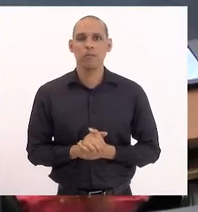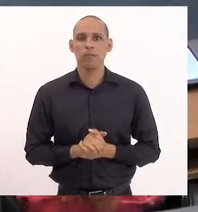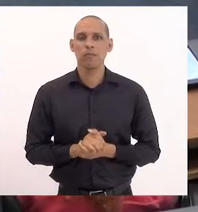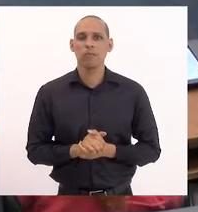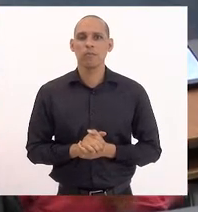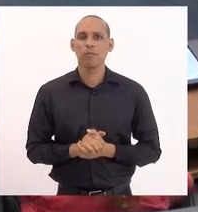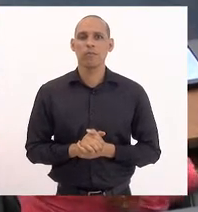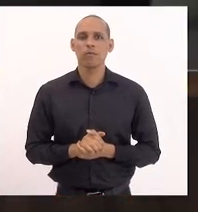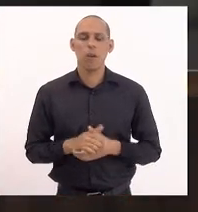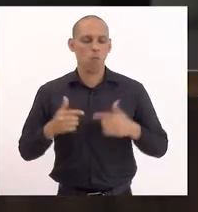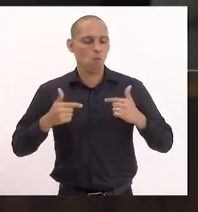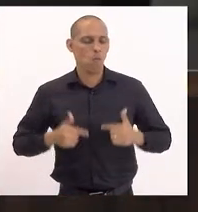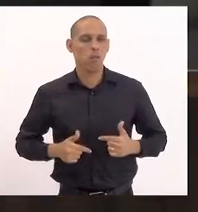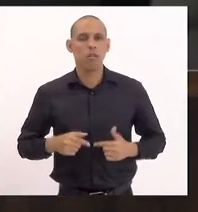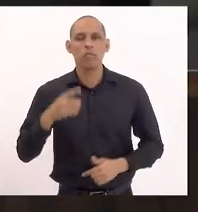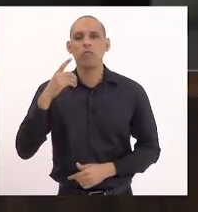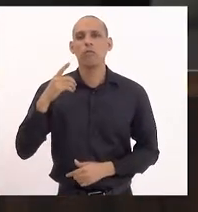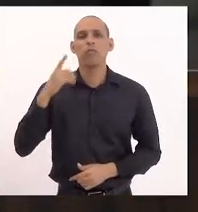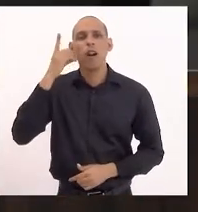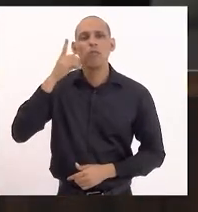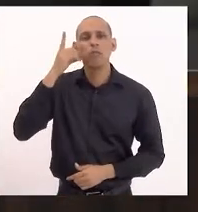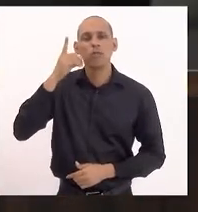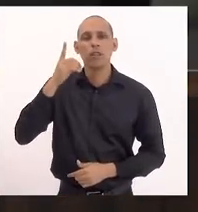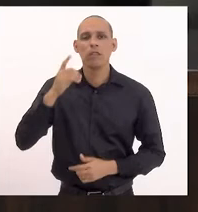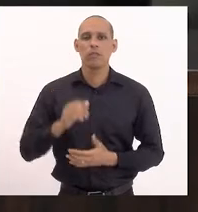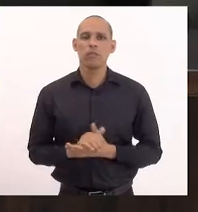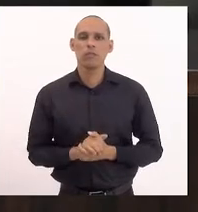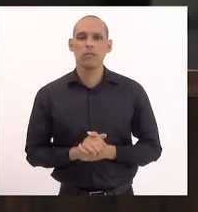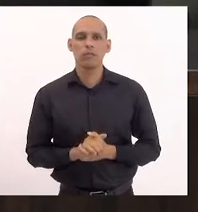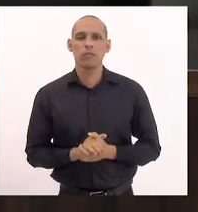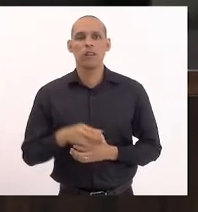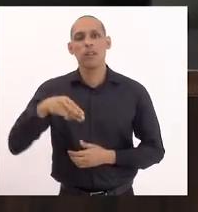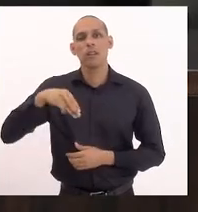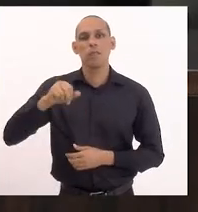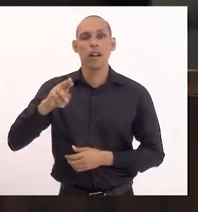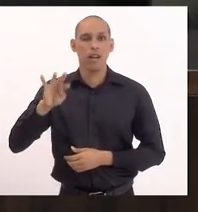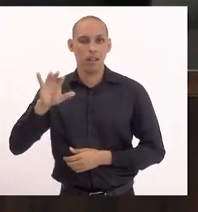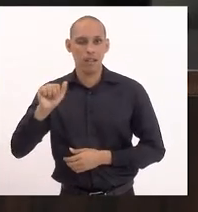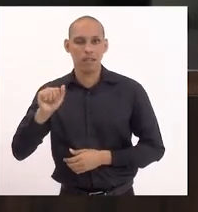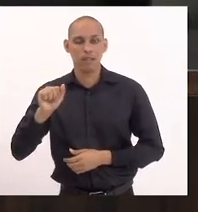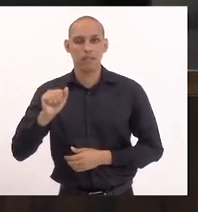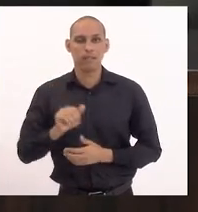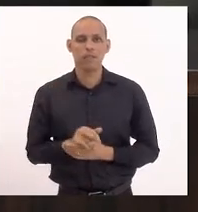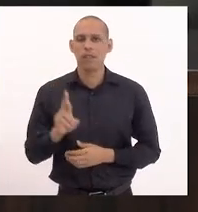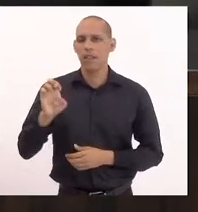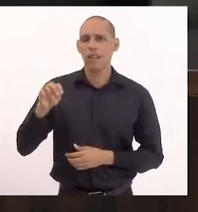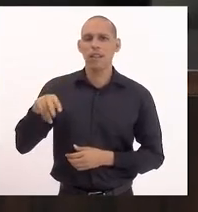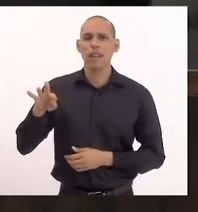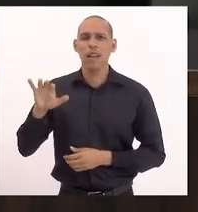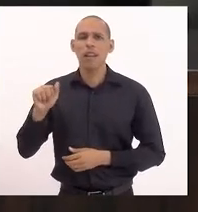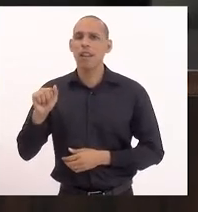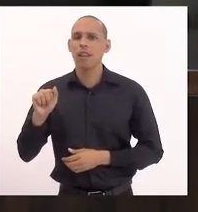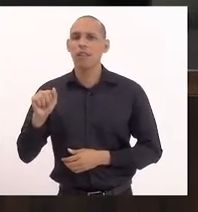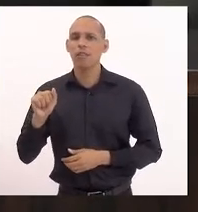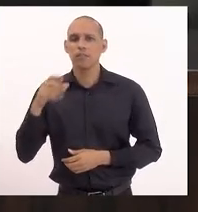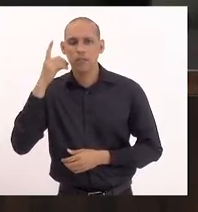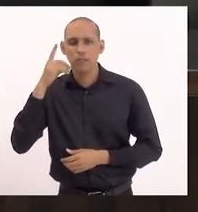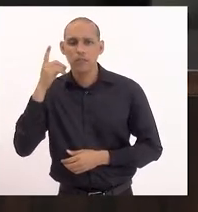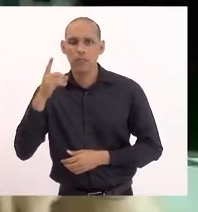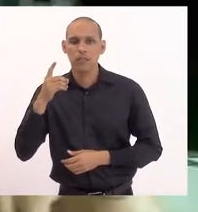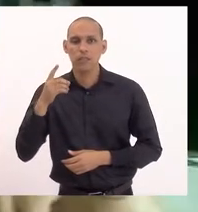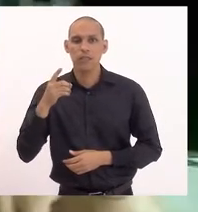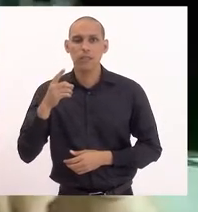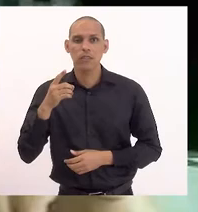Abstenção da deputada Marta. Deputada Renata. E voto